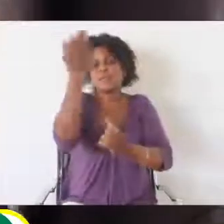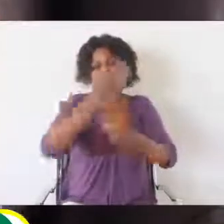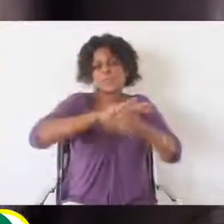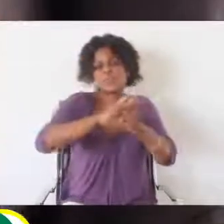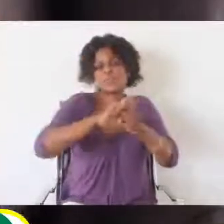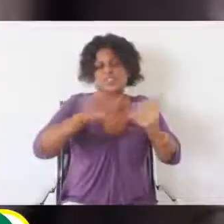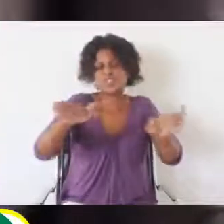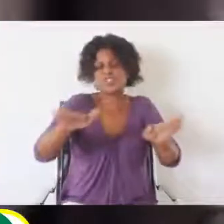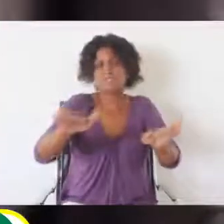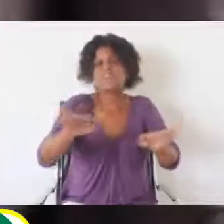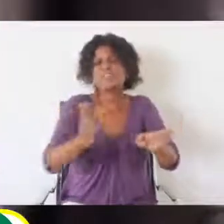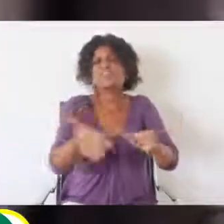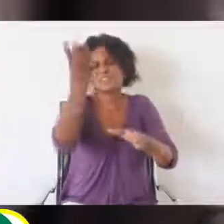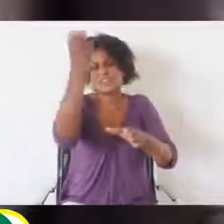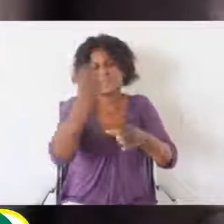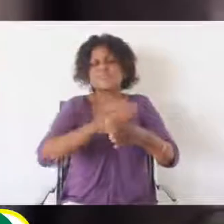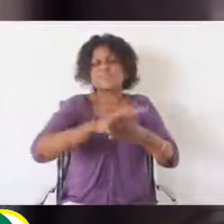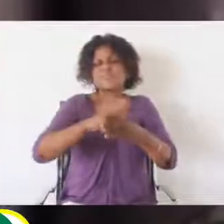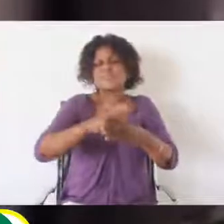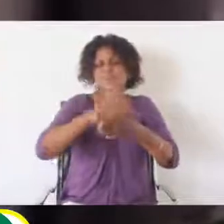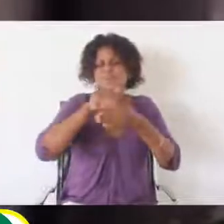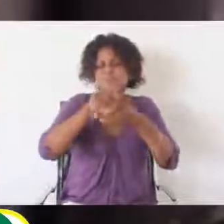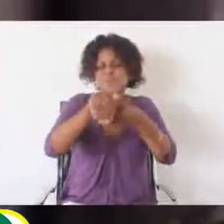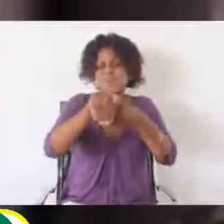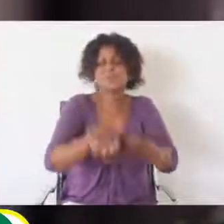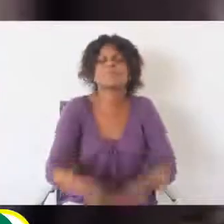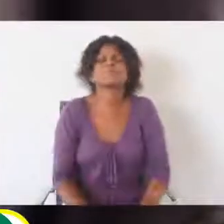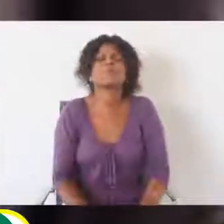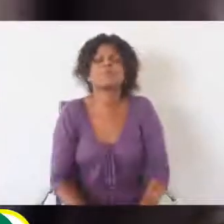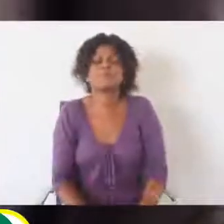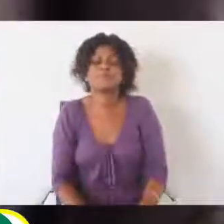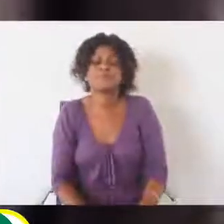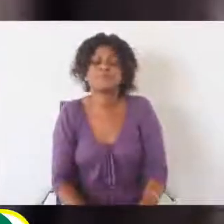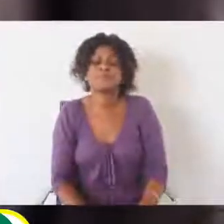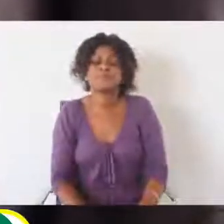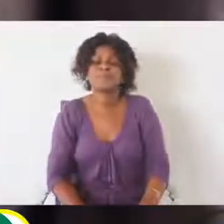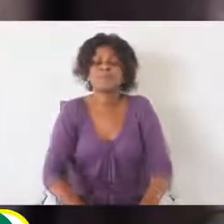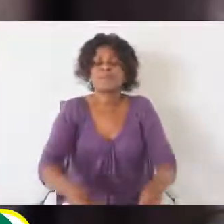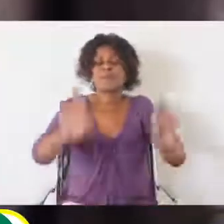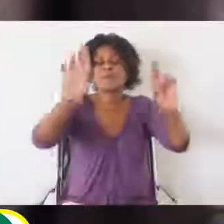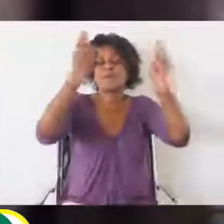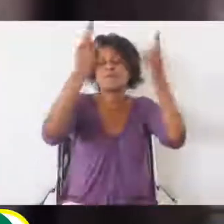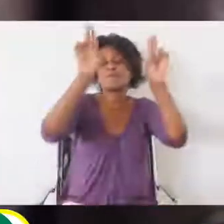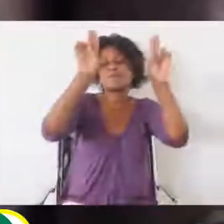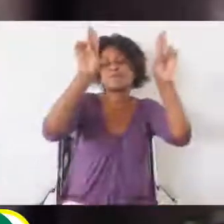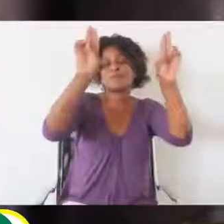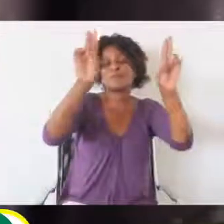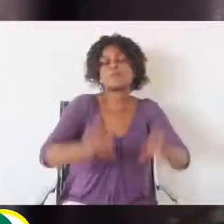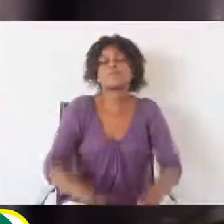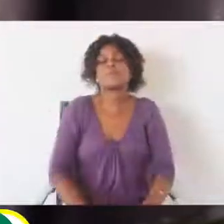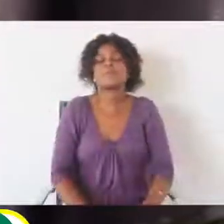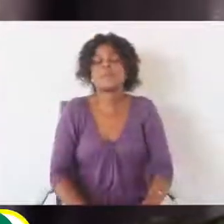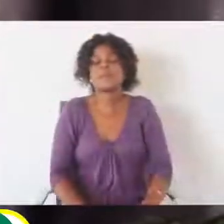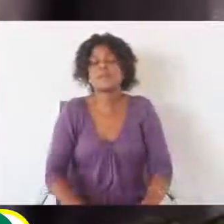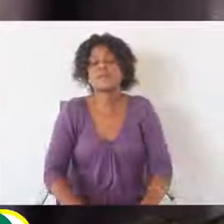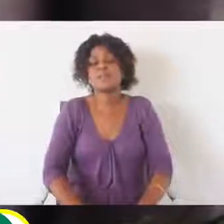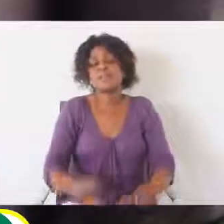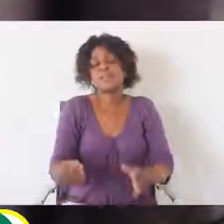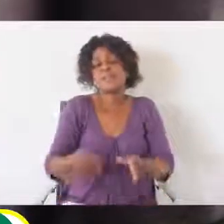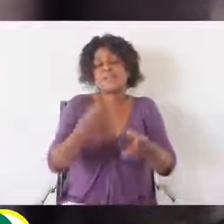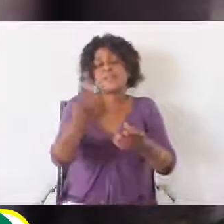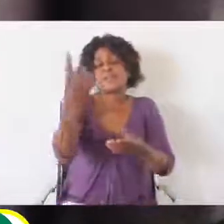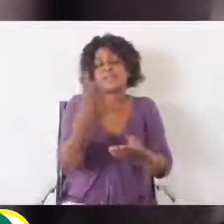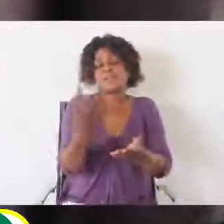tornaram-se relevantes. Então, há uma oportunidade que é gerada. E este novo normal, ele irá, então, catalisar o